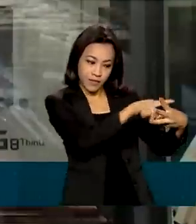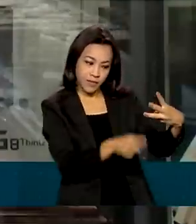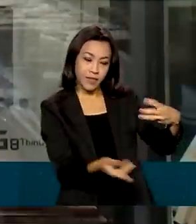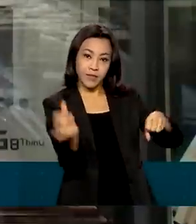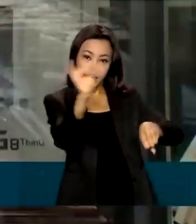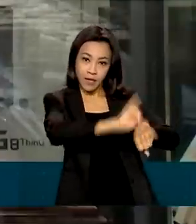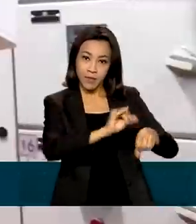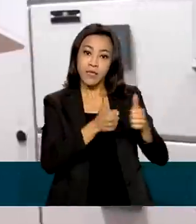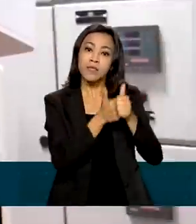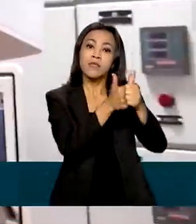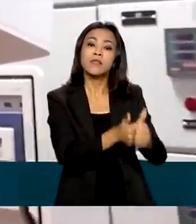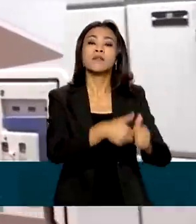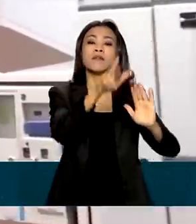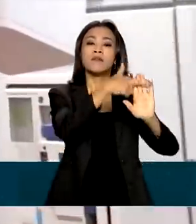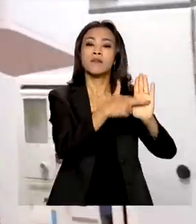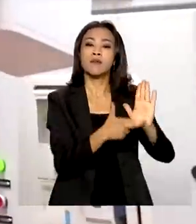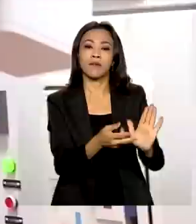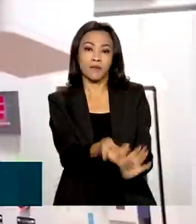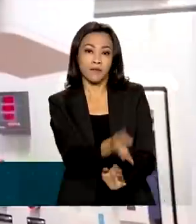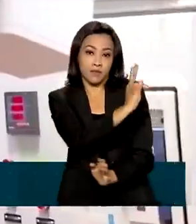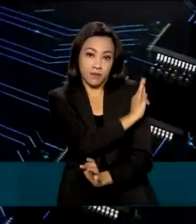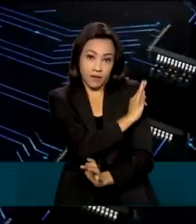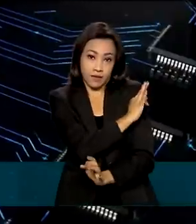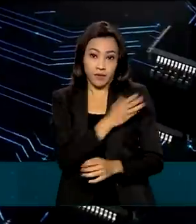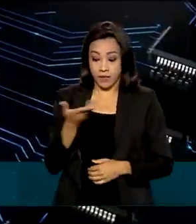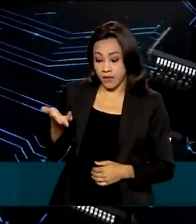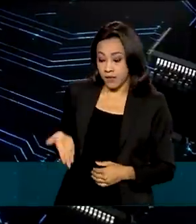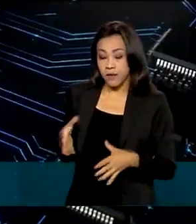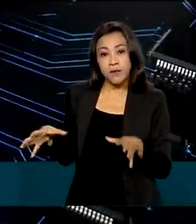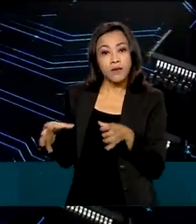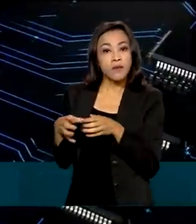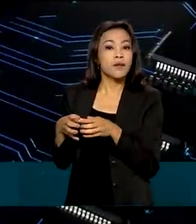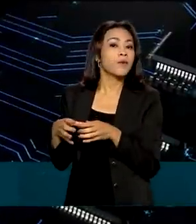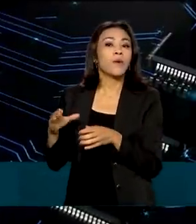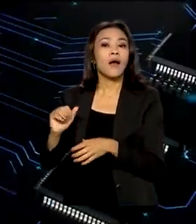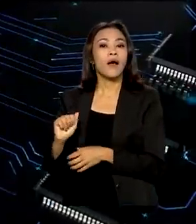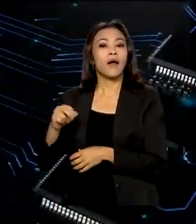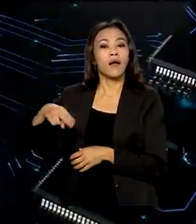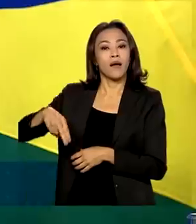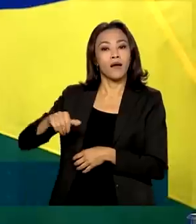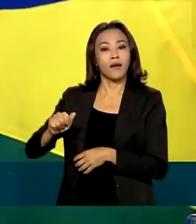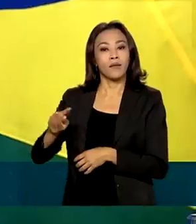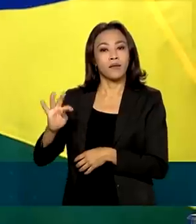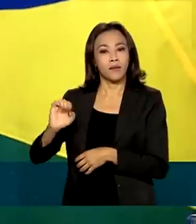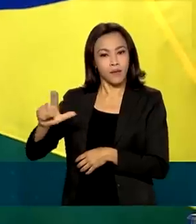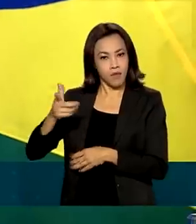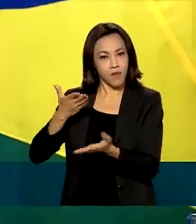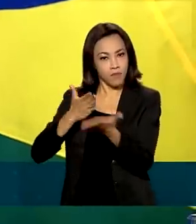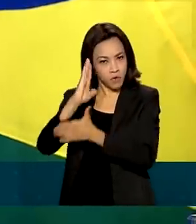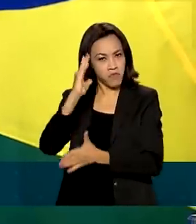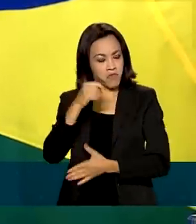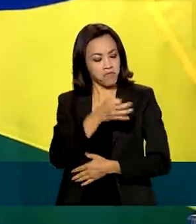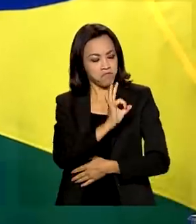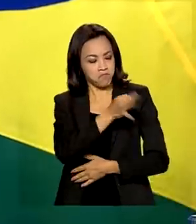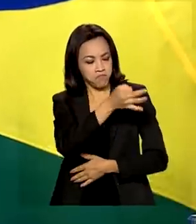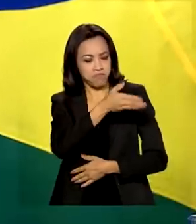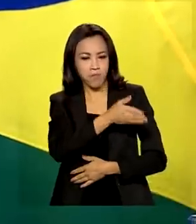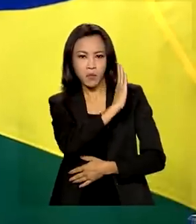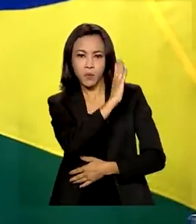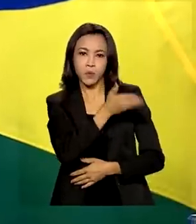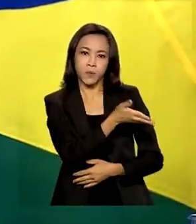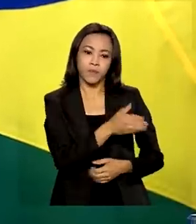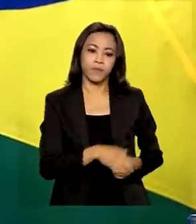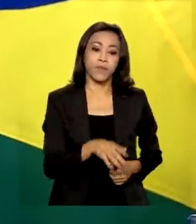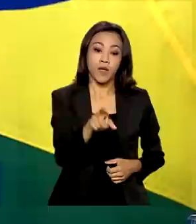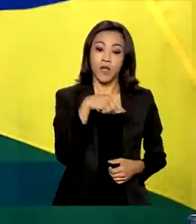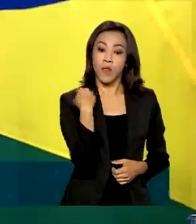requisitos técnicos e, com isso, a Anatel aprovou a liberação do serviço. Nós entendemos que está no que se poderia entender